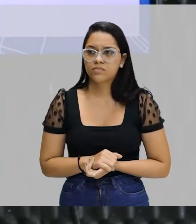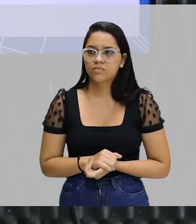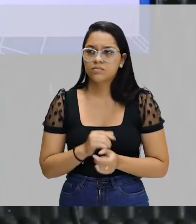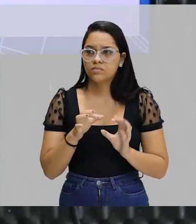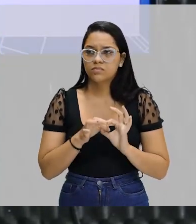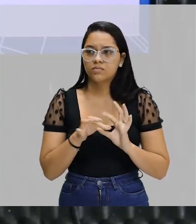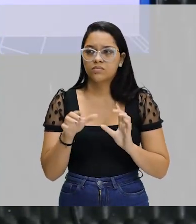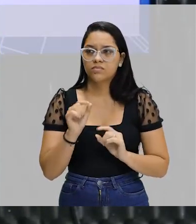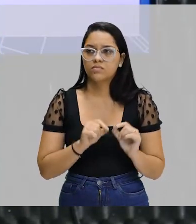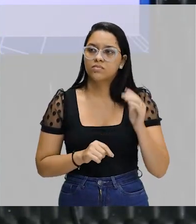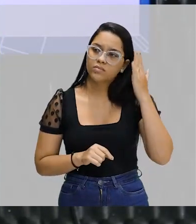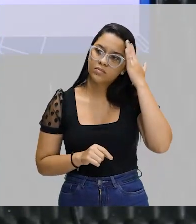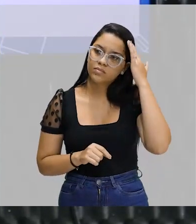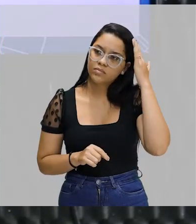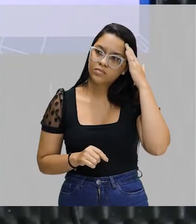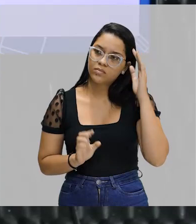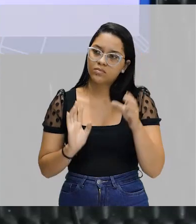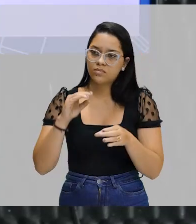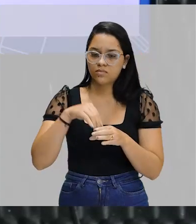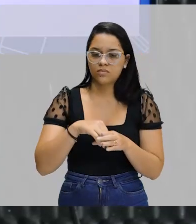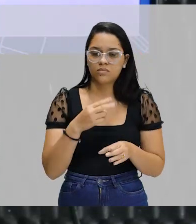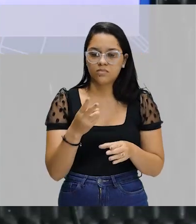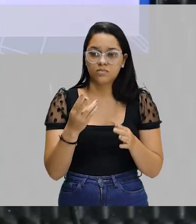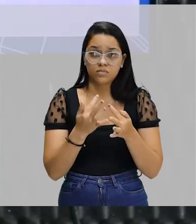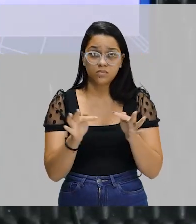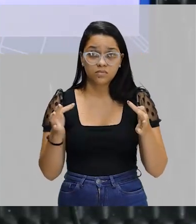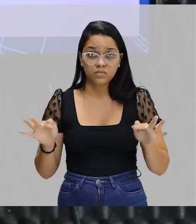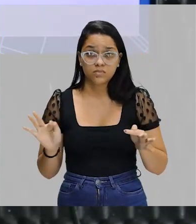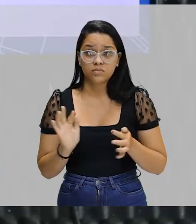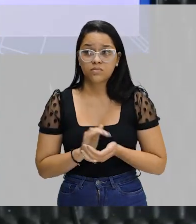Permitir a compreensão interna das duas frases?